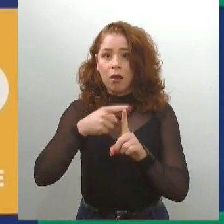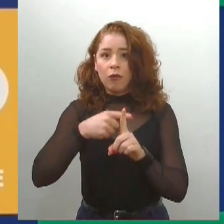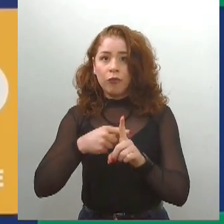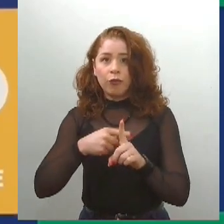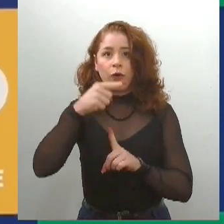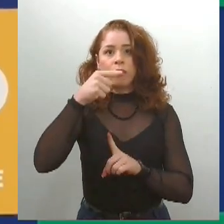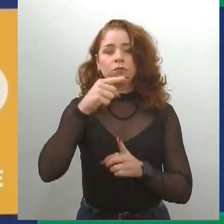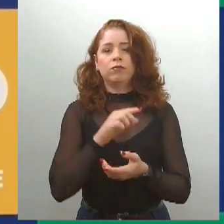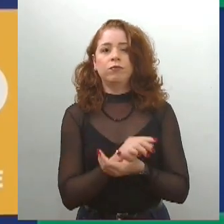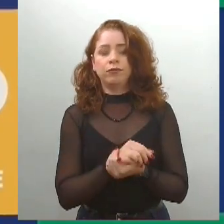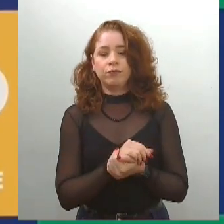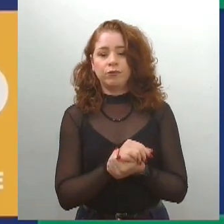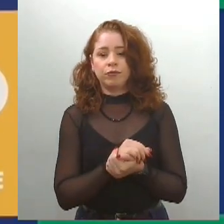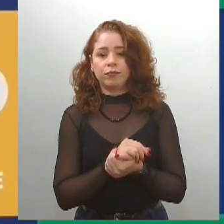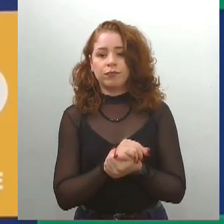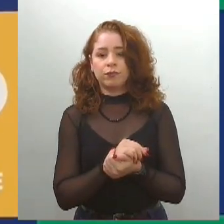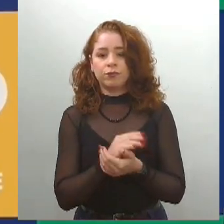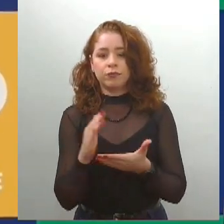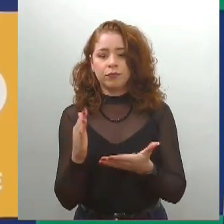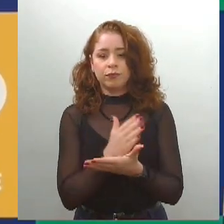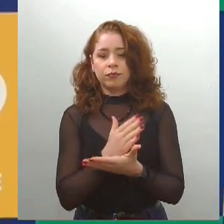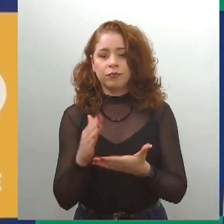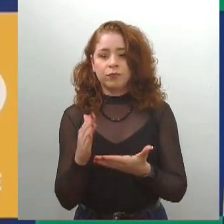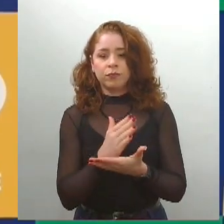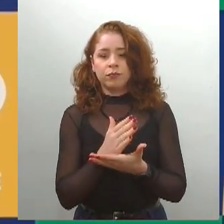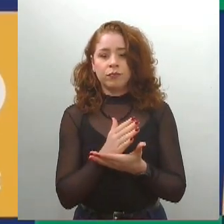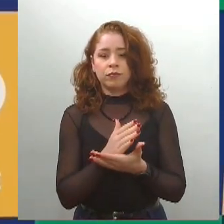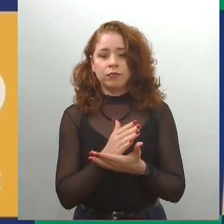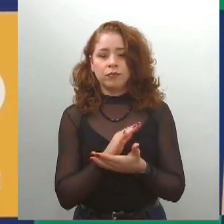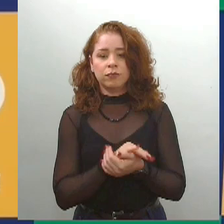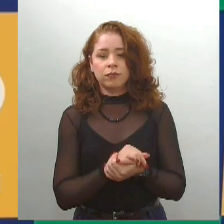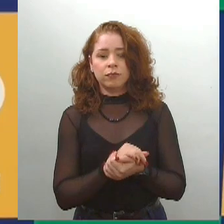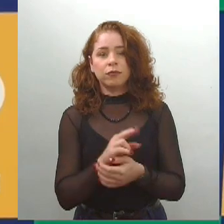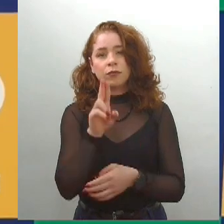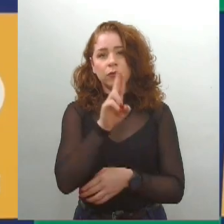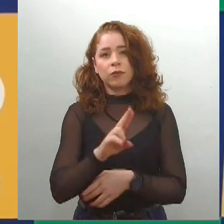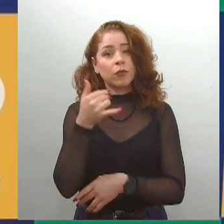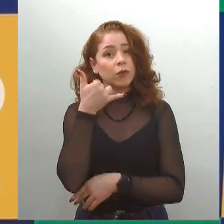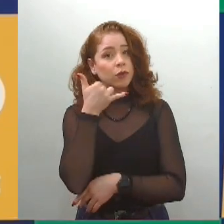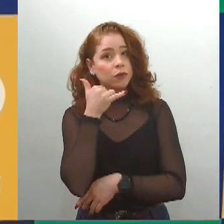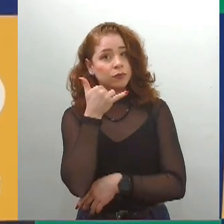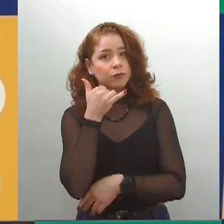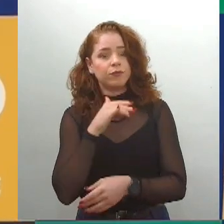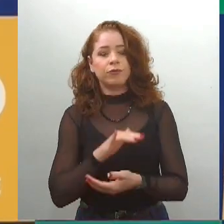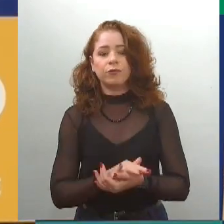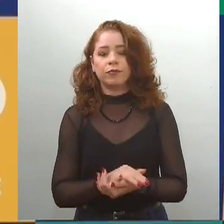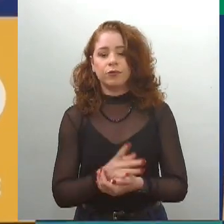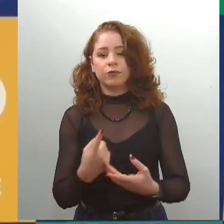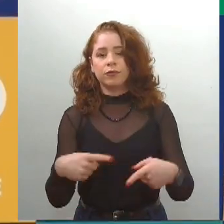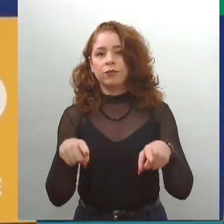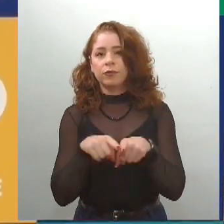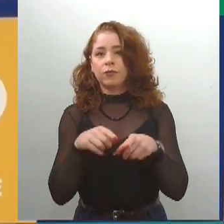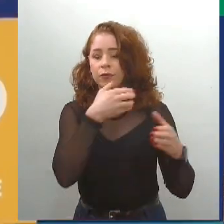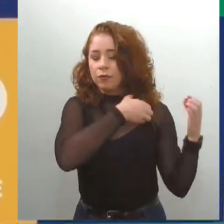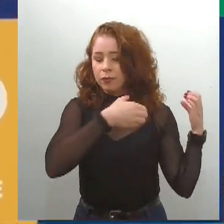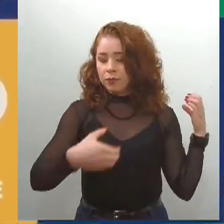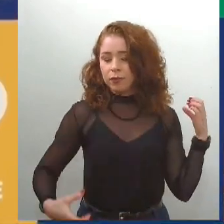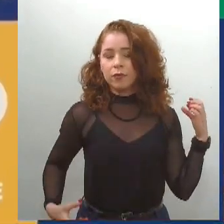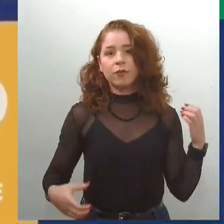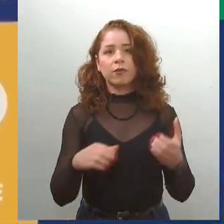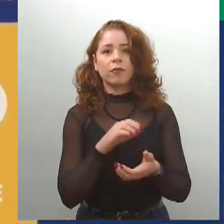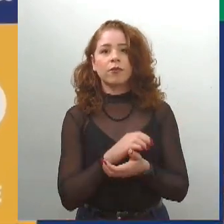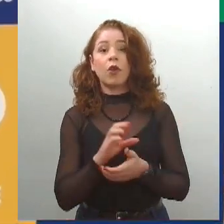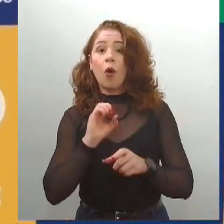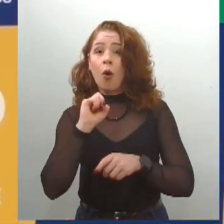utilização de celular, falta de uso de segurança, ultrapassagens